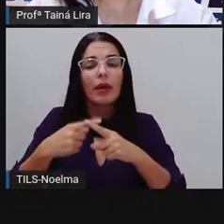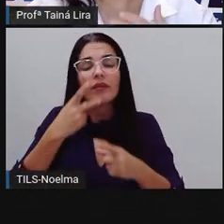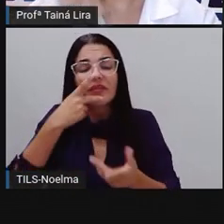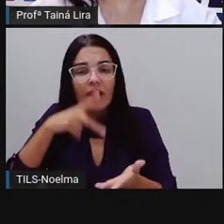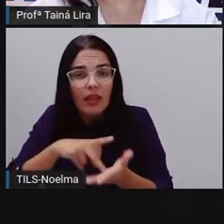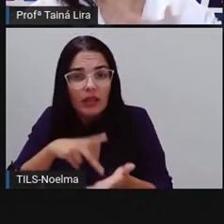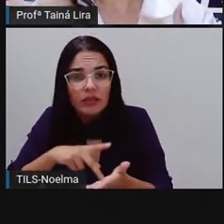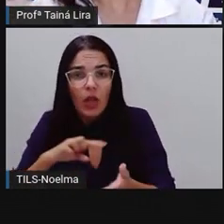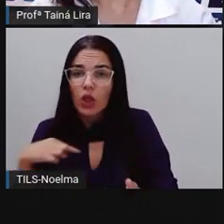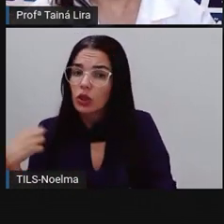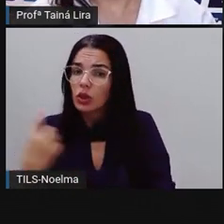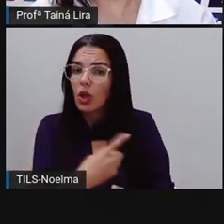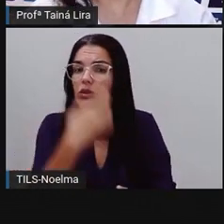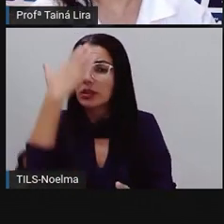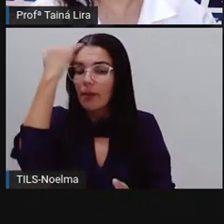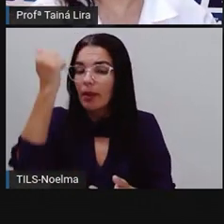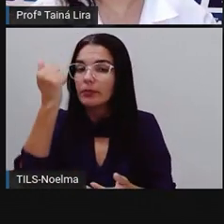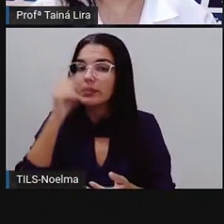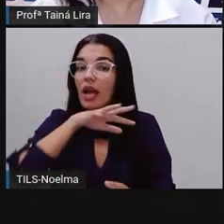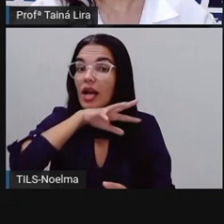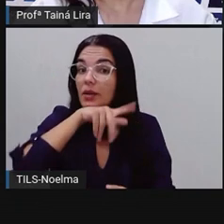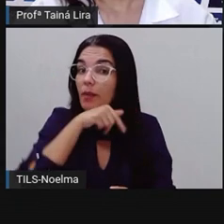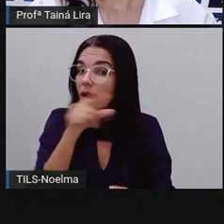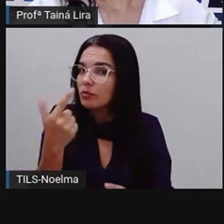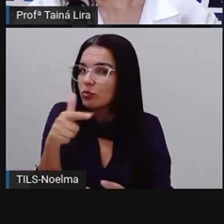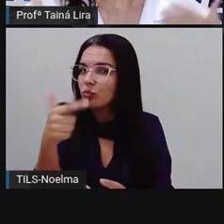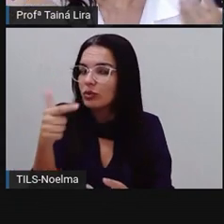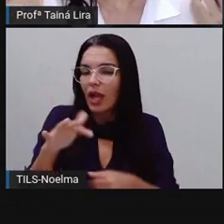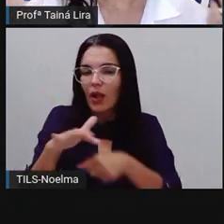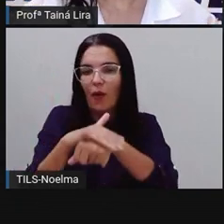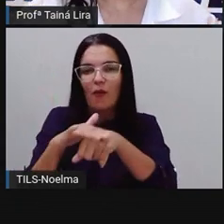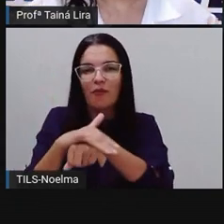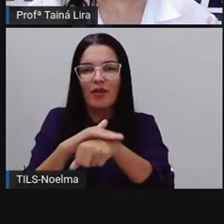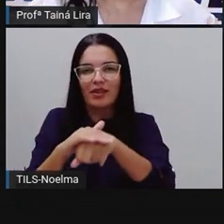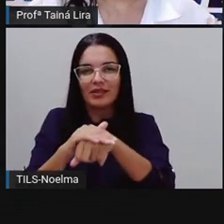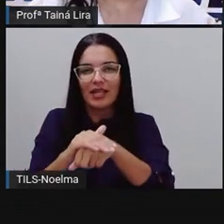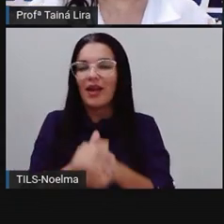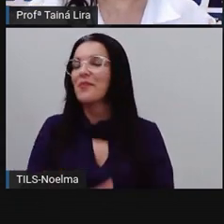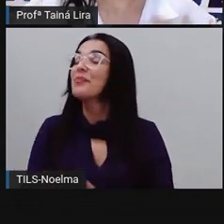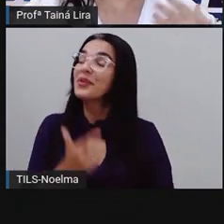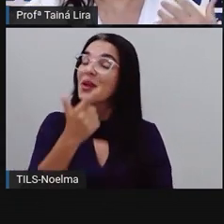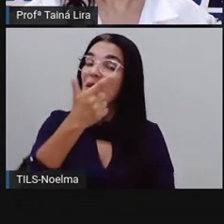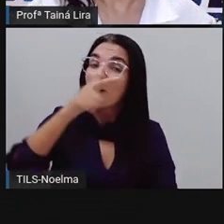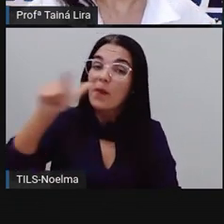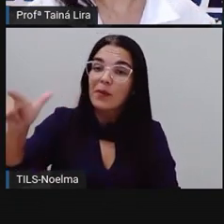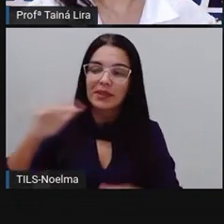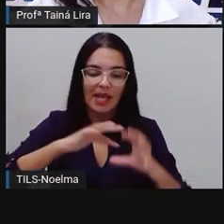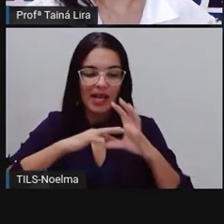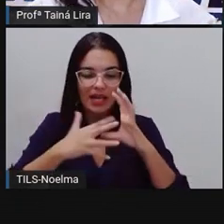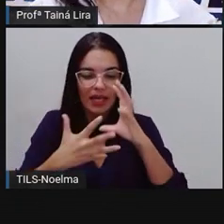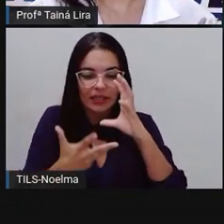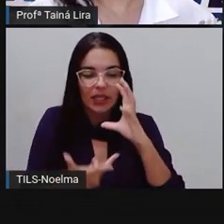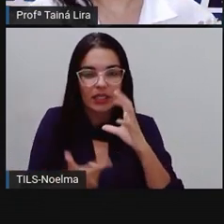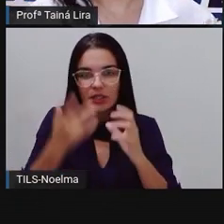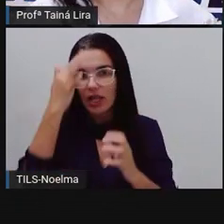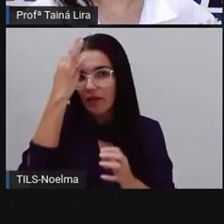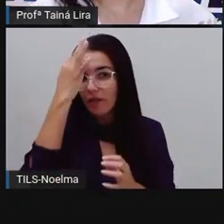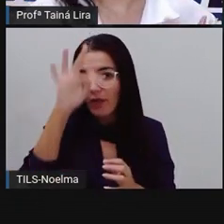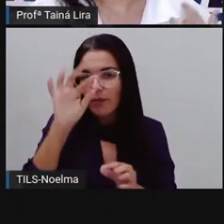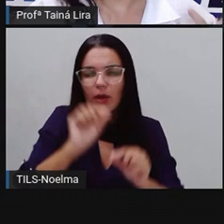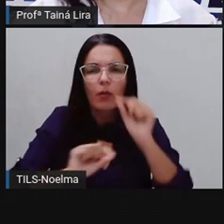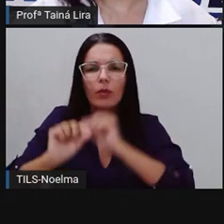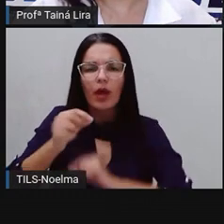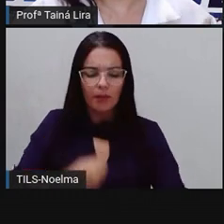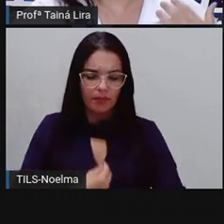sabemos que os animais não conversam, tá bom? E uma outra característica aí da fábula é a presença